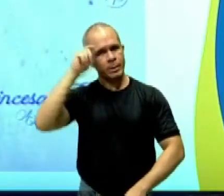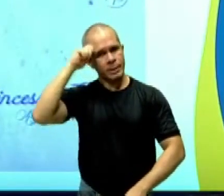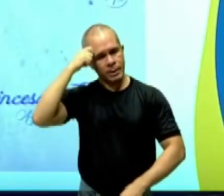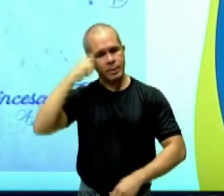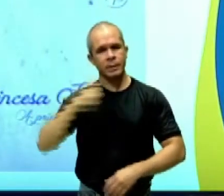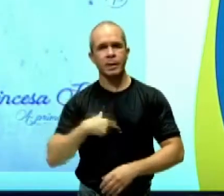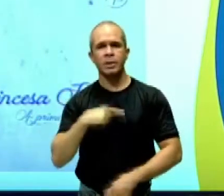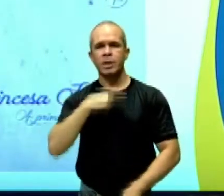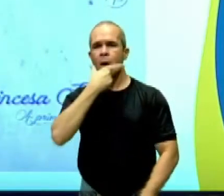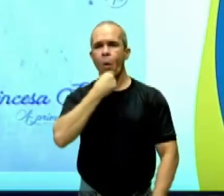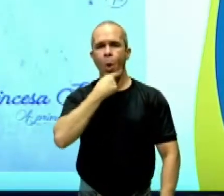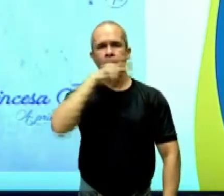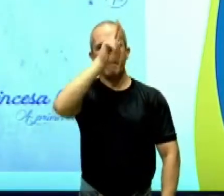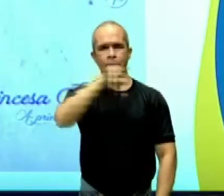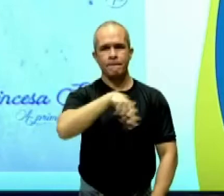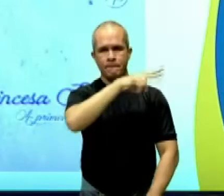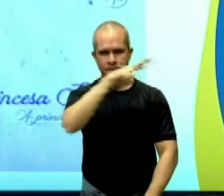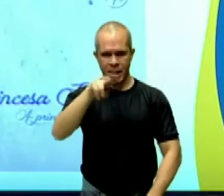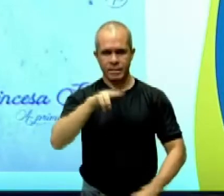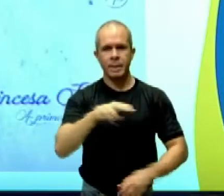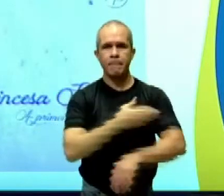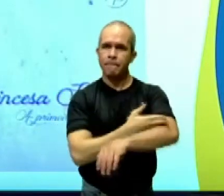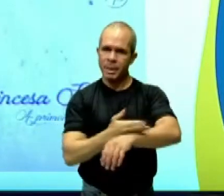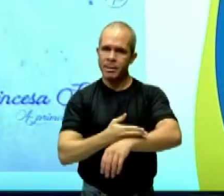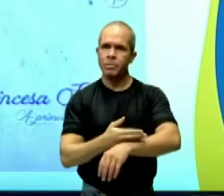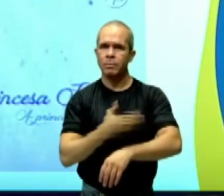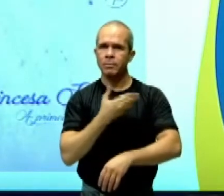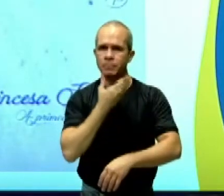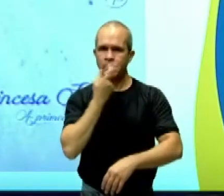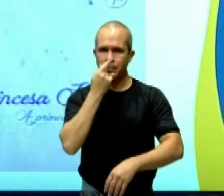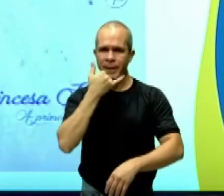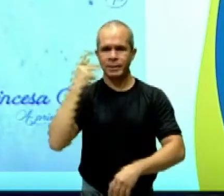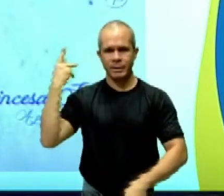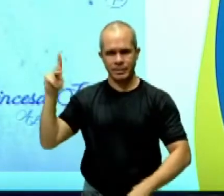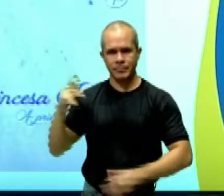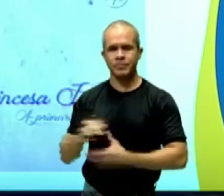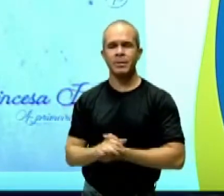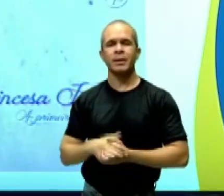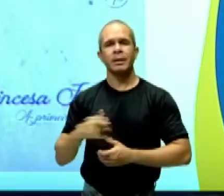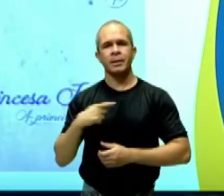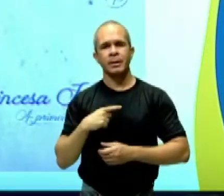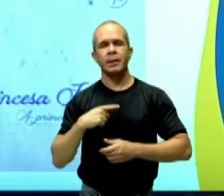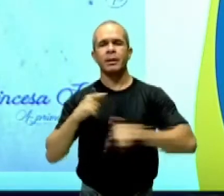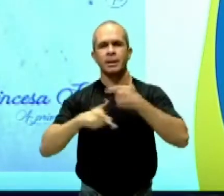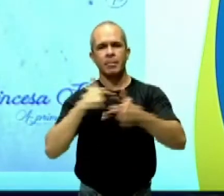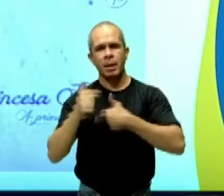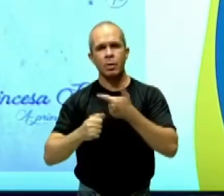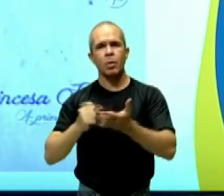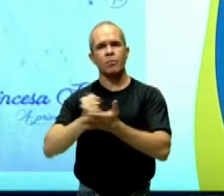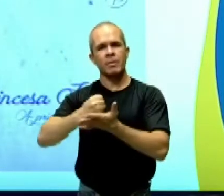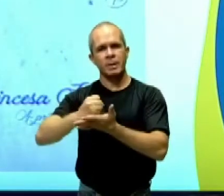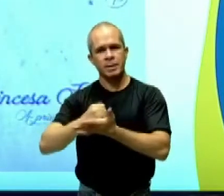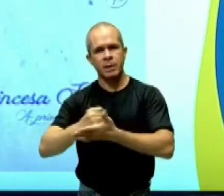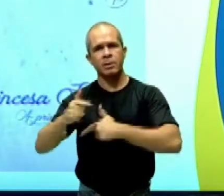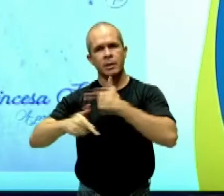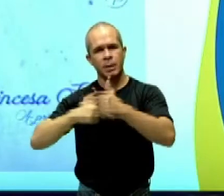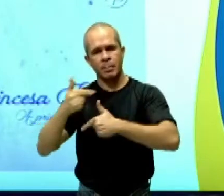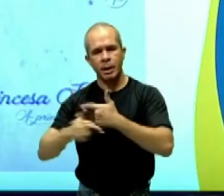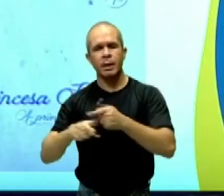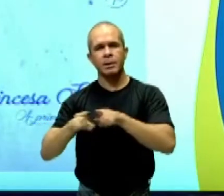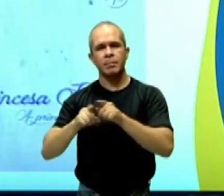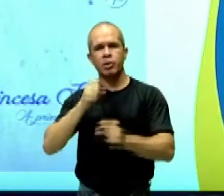padre branco católico. E ele teve privilégios desse padre, se tornando farmacêutico, jornalista, escritor,